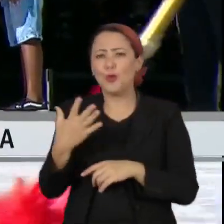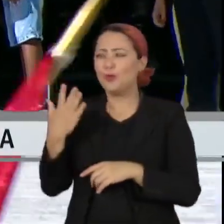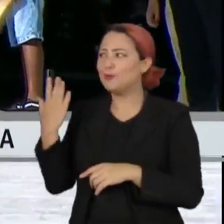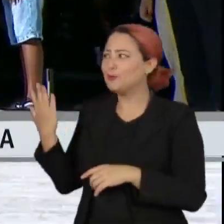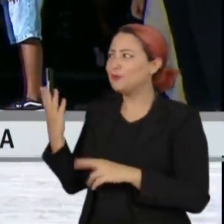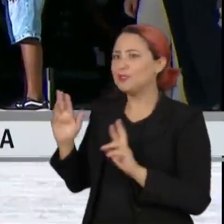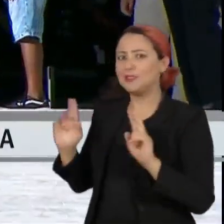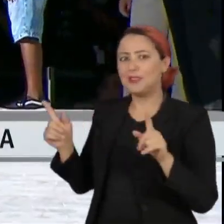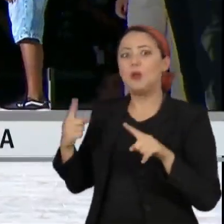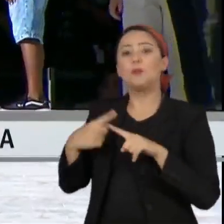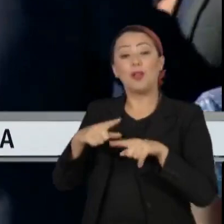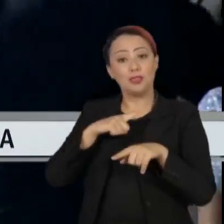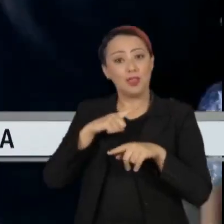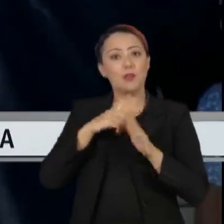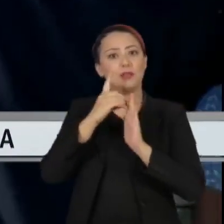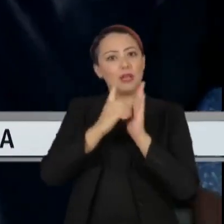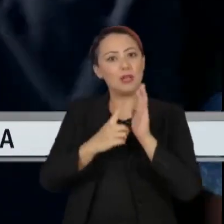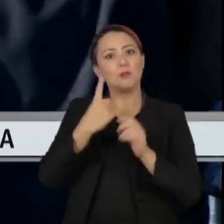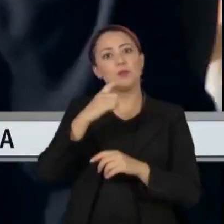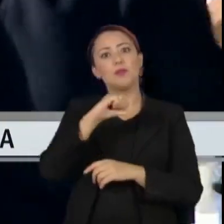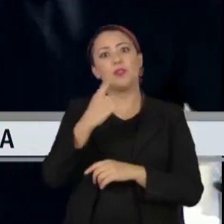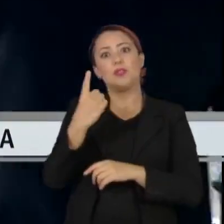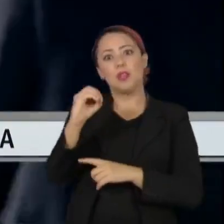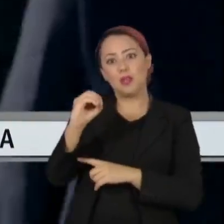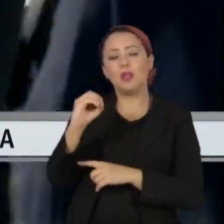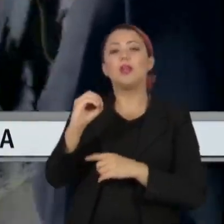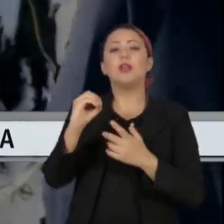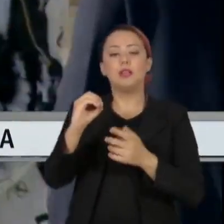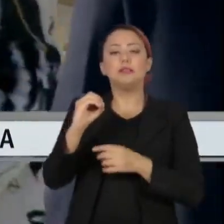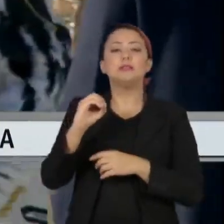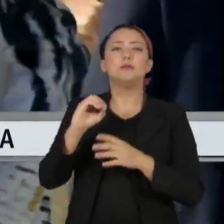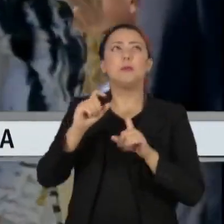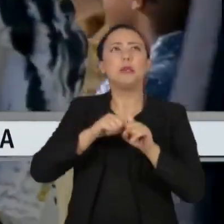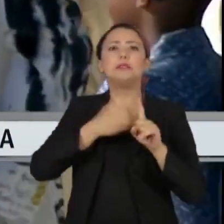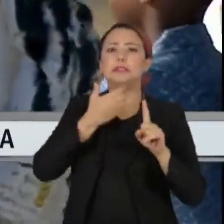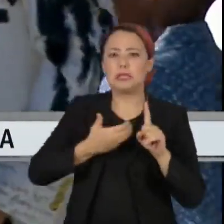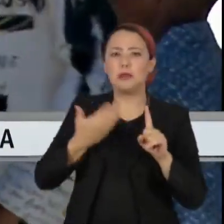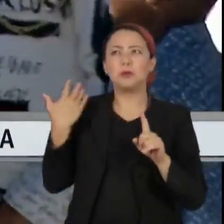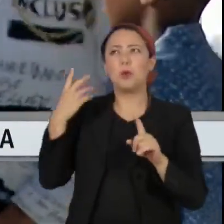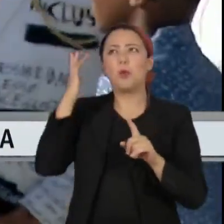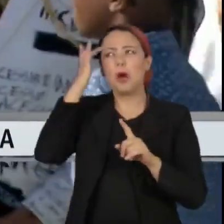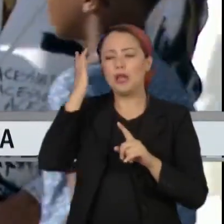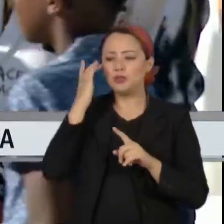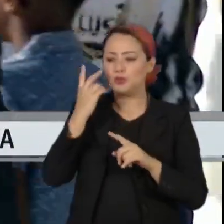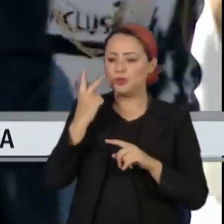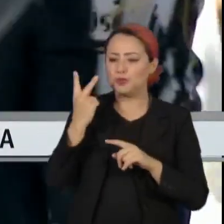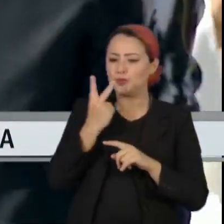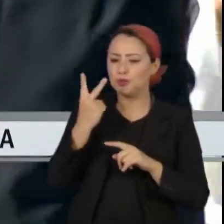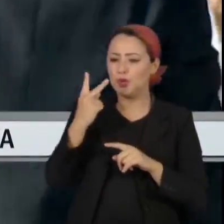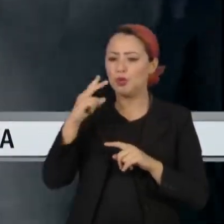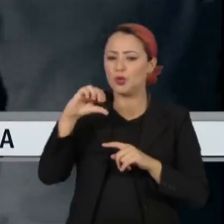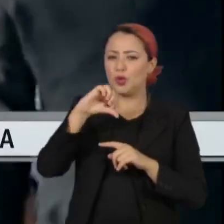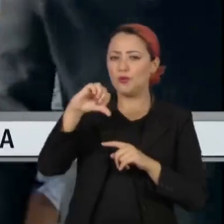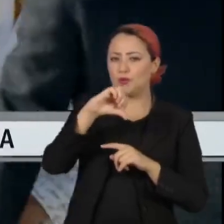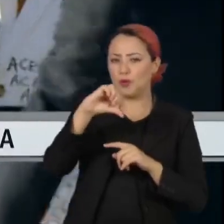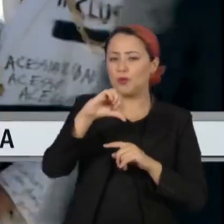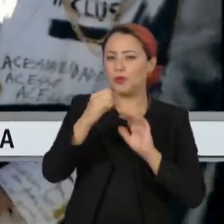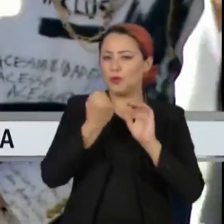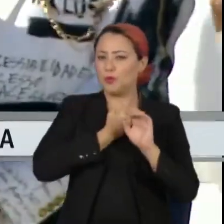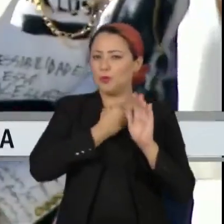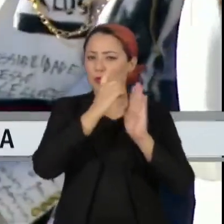tem um decreto lá de 1910 no governo Hermes da Fonseca, em dezembro, acho que é 2299, se não me engano, que